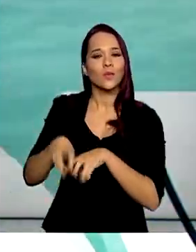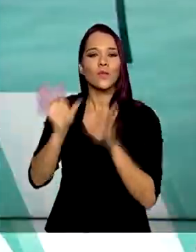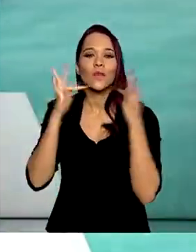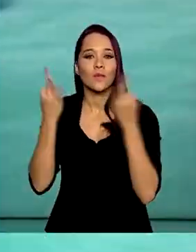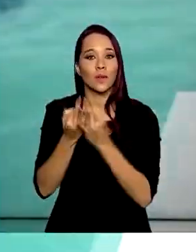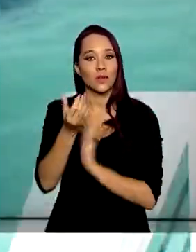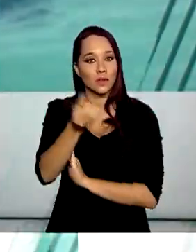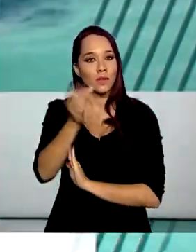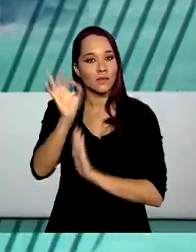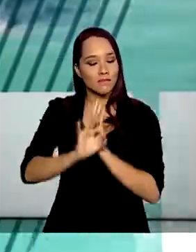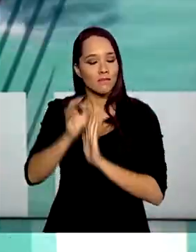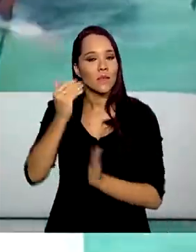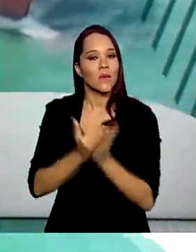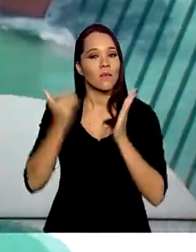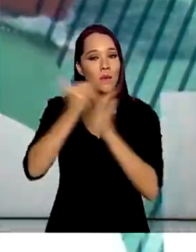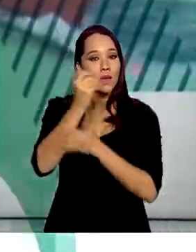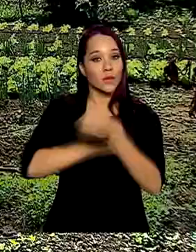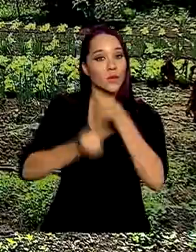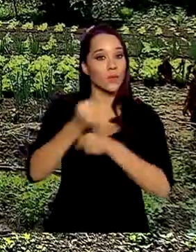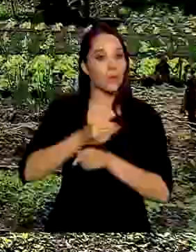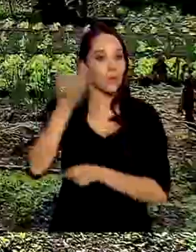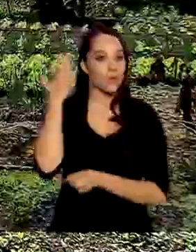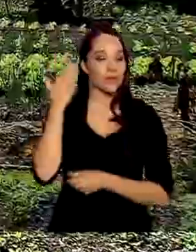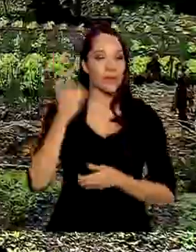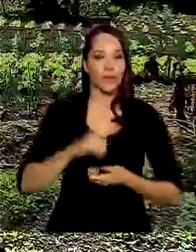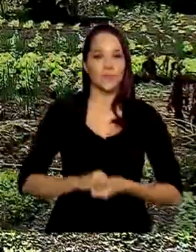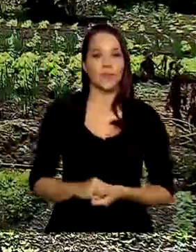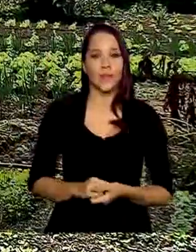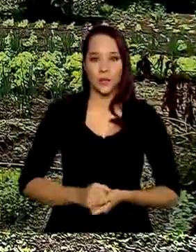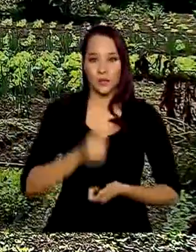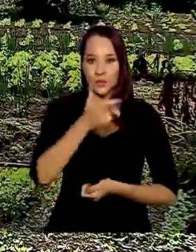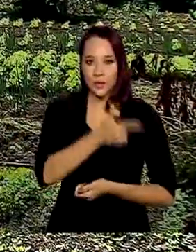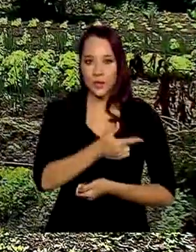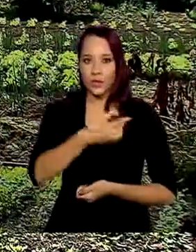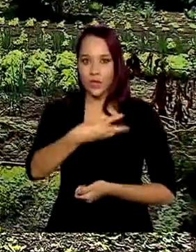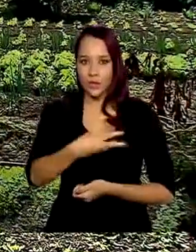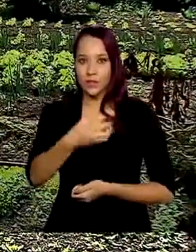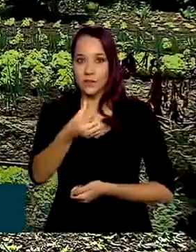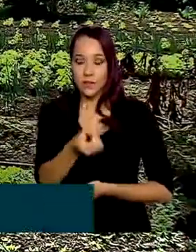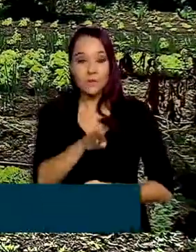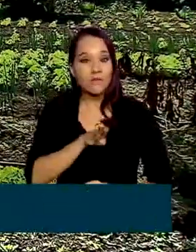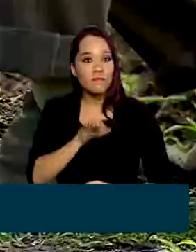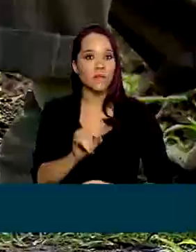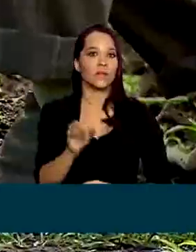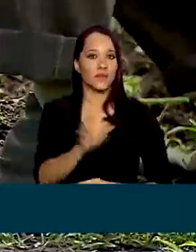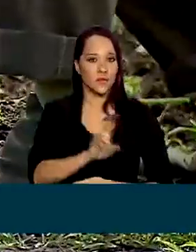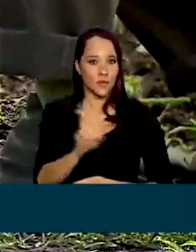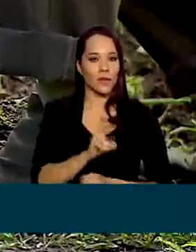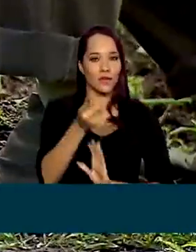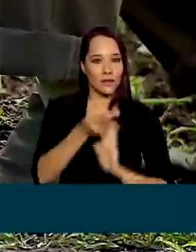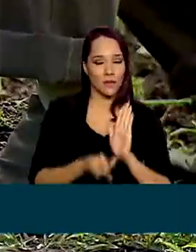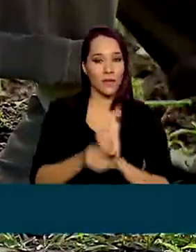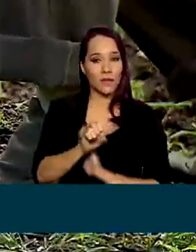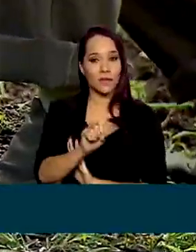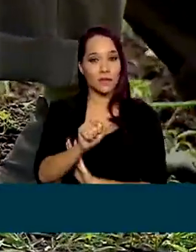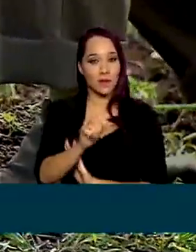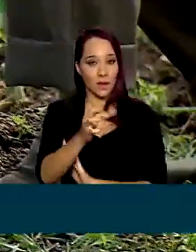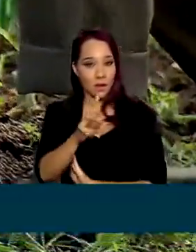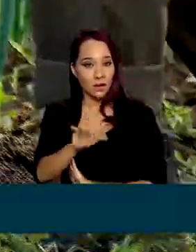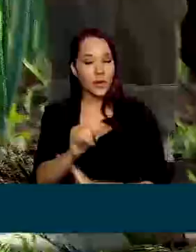a mais do que no ano passado. Dos 236 bilhões de reais do Plano Safra